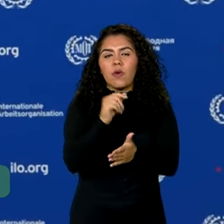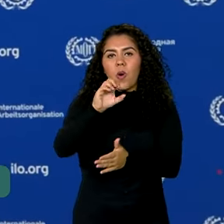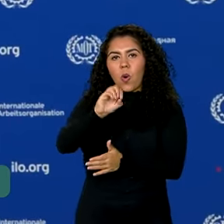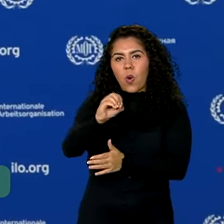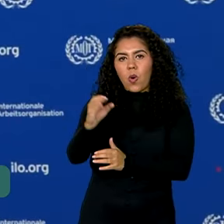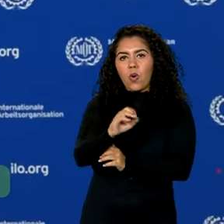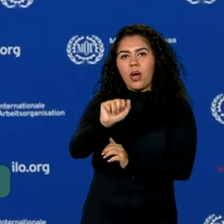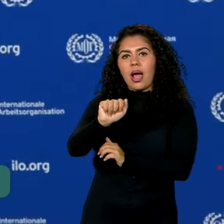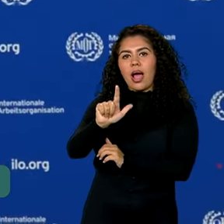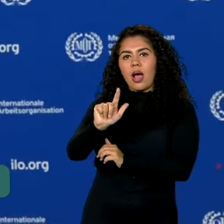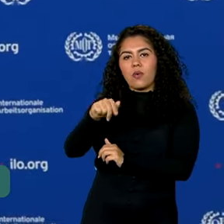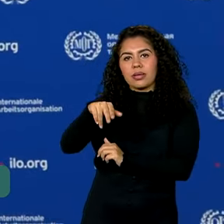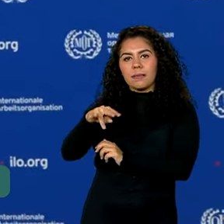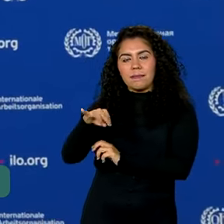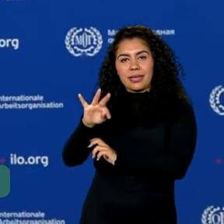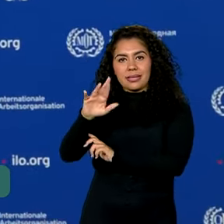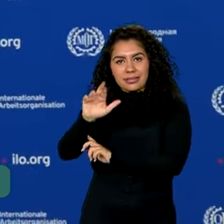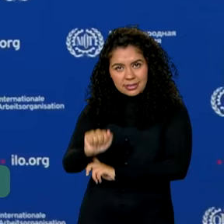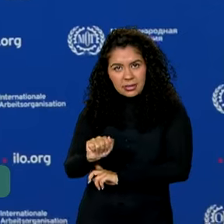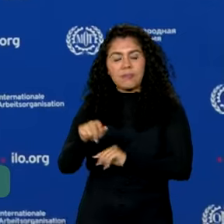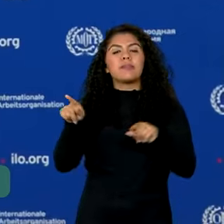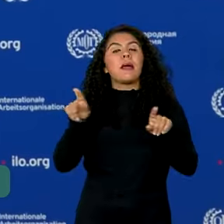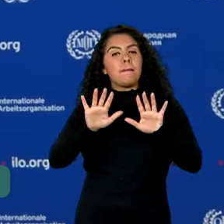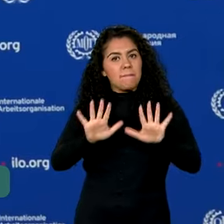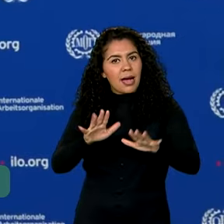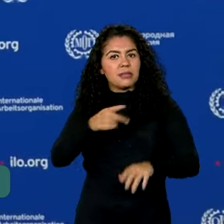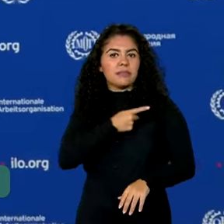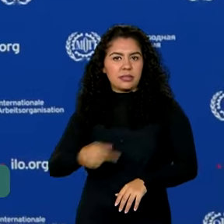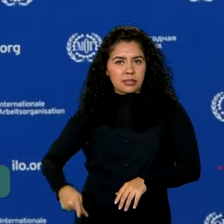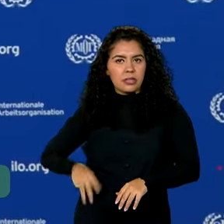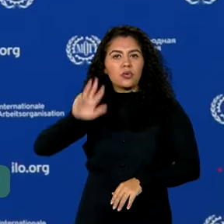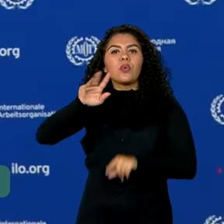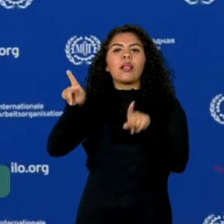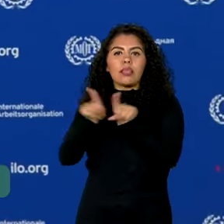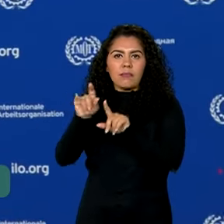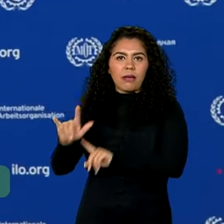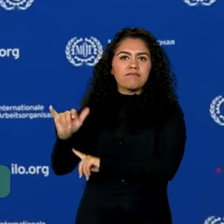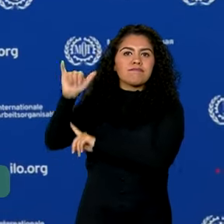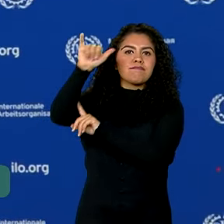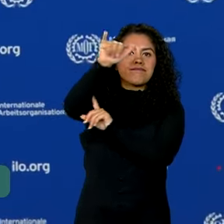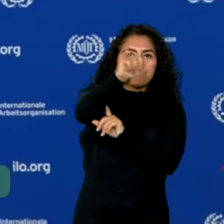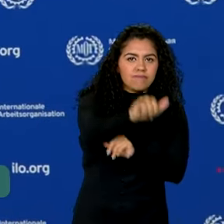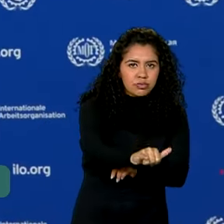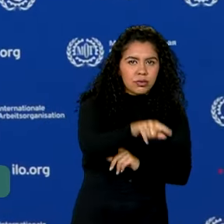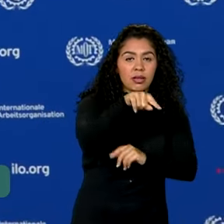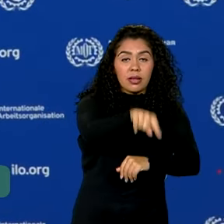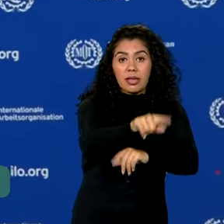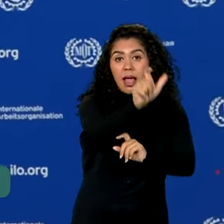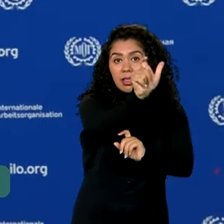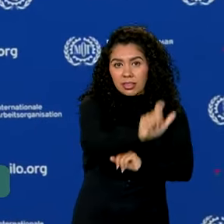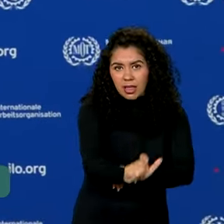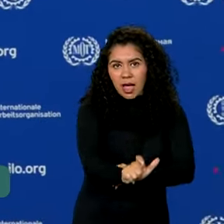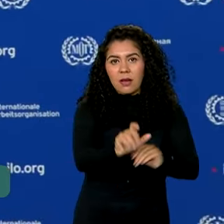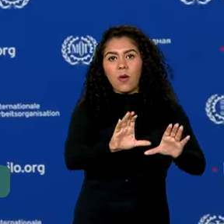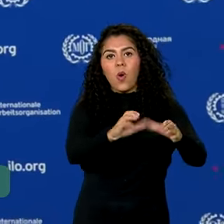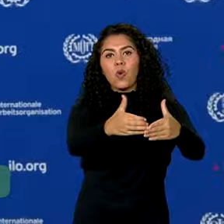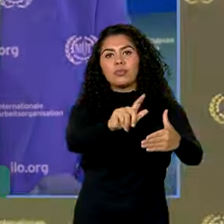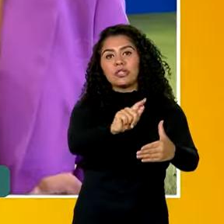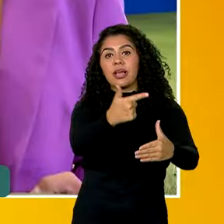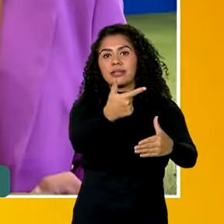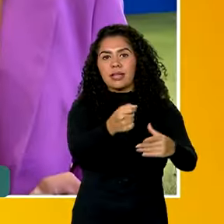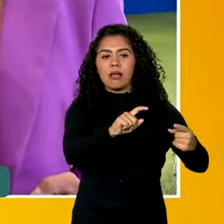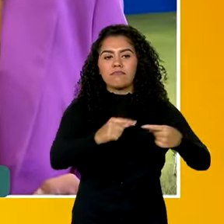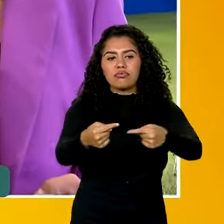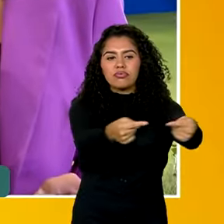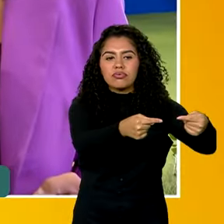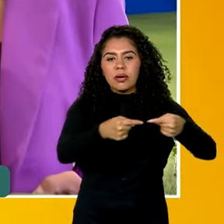Ainda nesta quinta-feira o presidente Lula segue para a Públia, na Itália, sede do Encontro de Líderes do G7. E quem já está